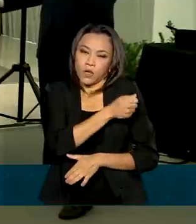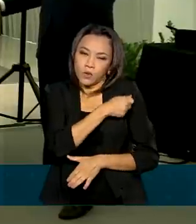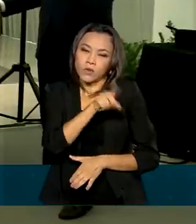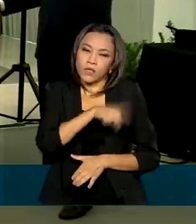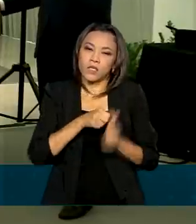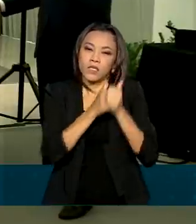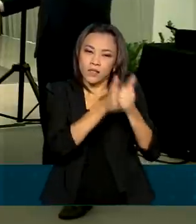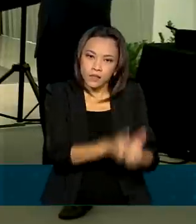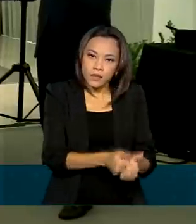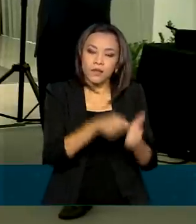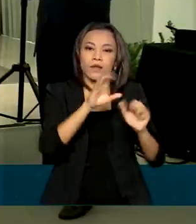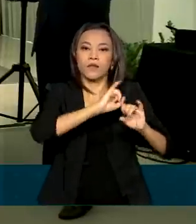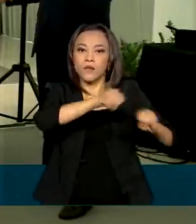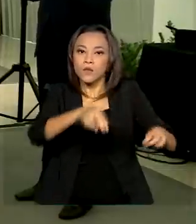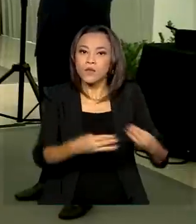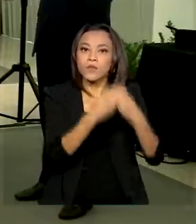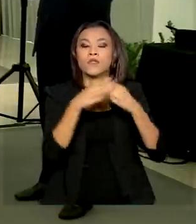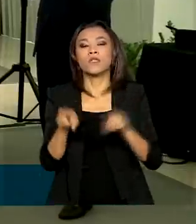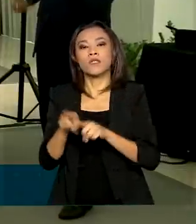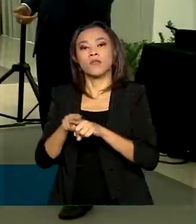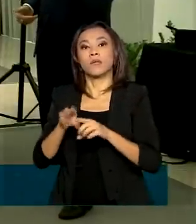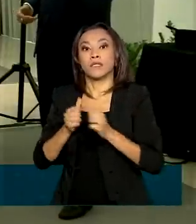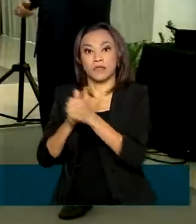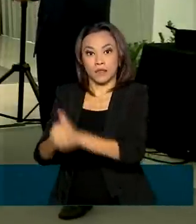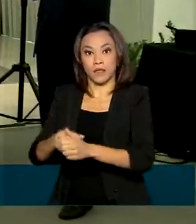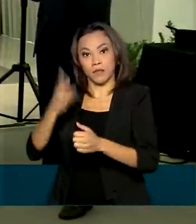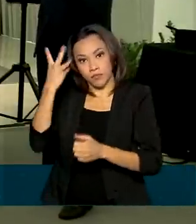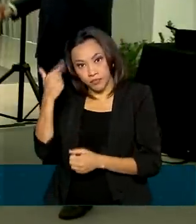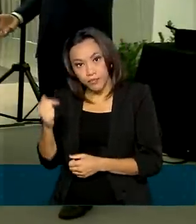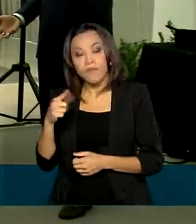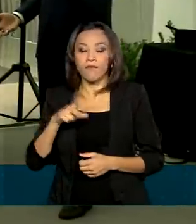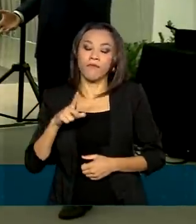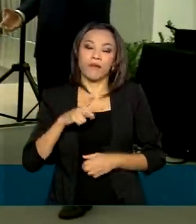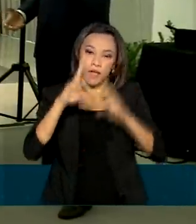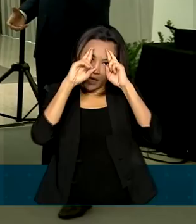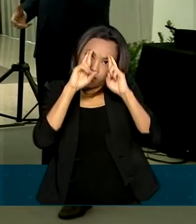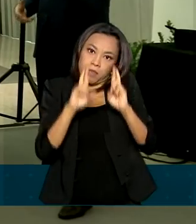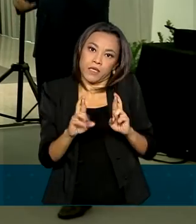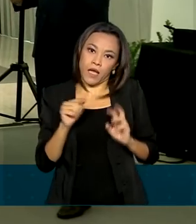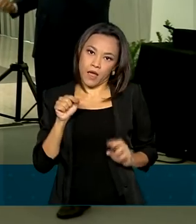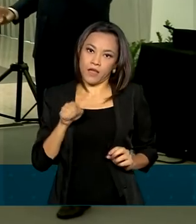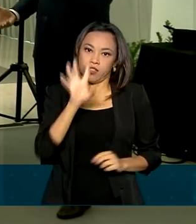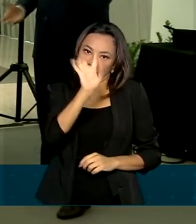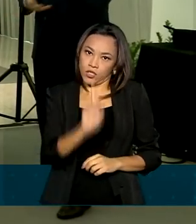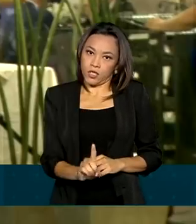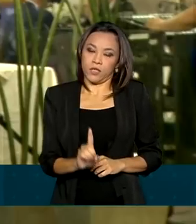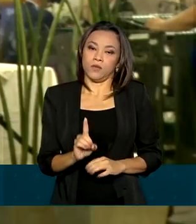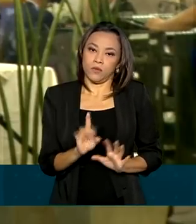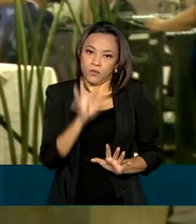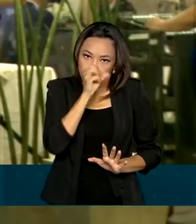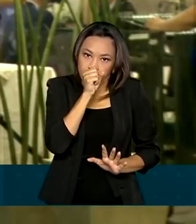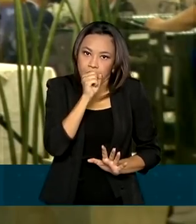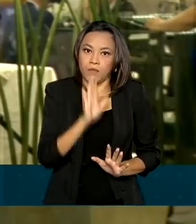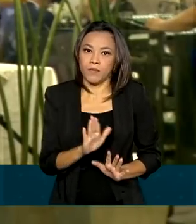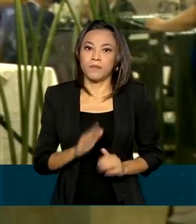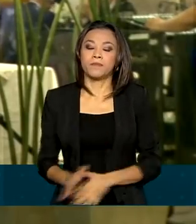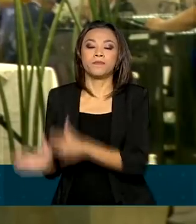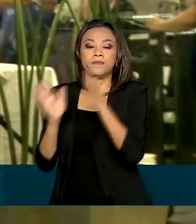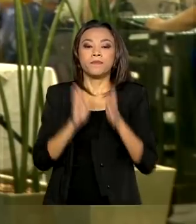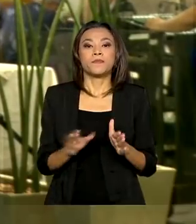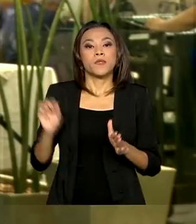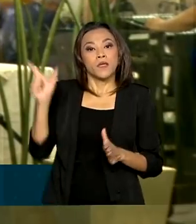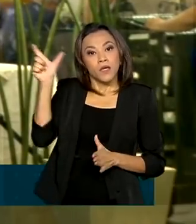adventista do sétimo dia vai ter esse direito preservado, que é muito importante para todos nós. O ministro também